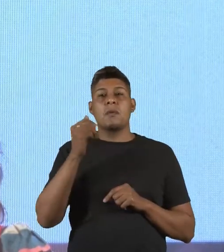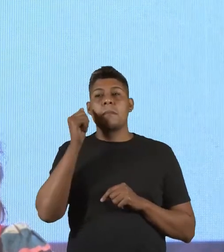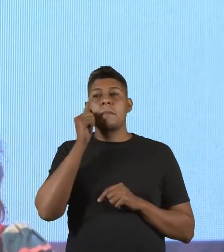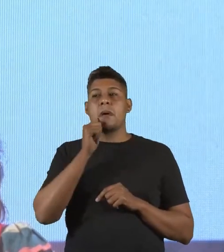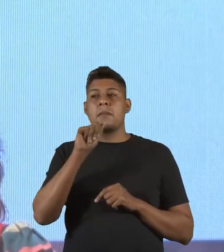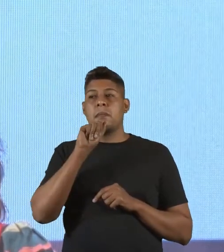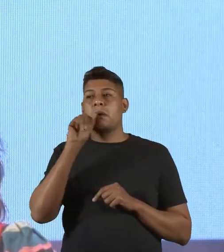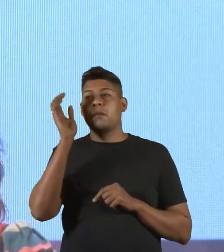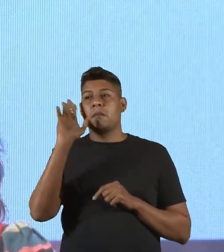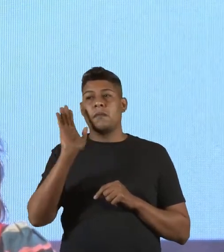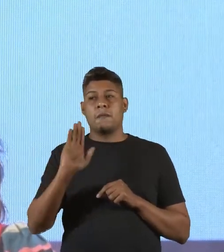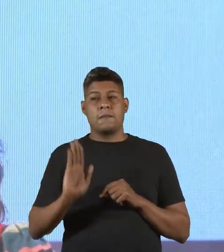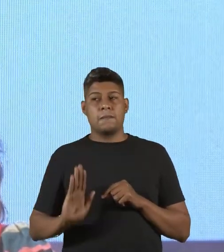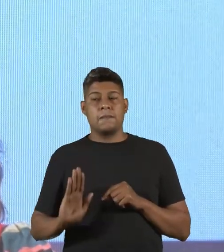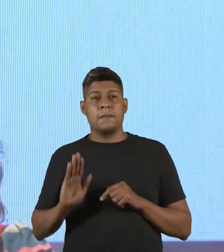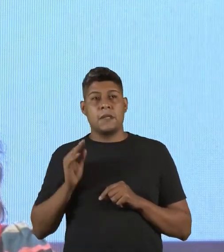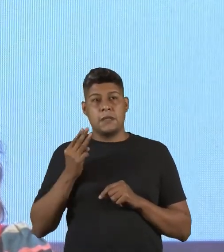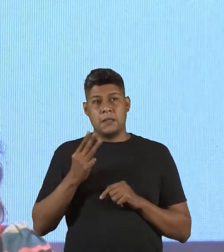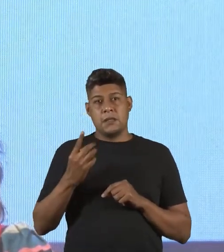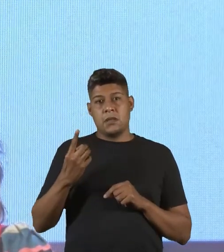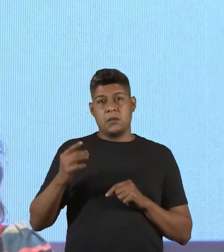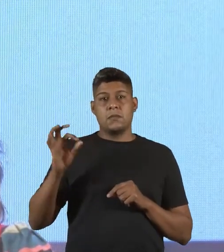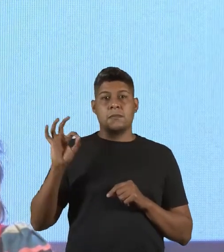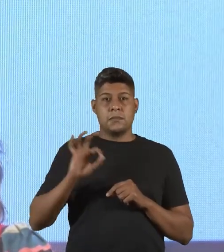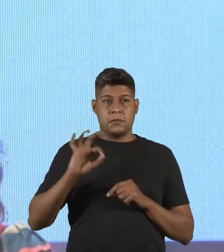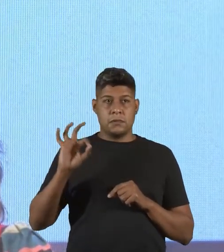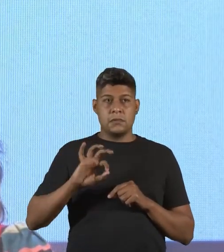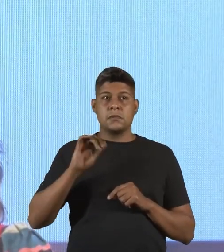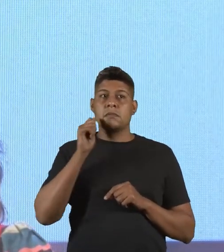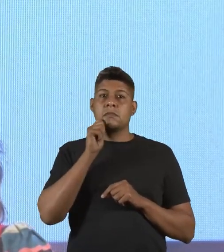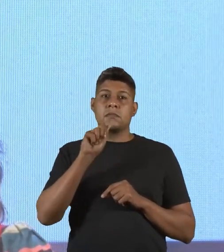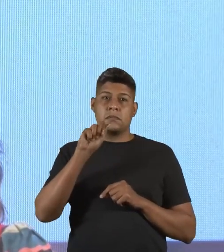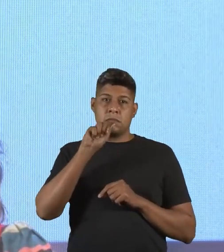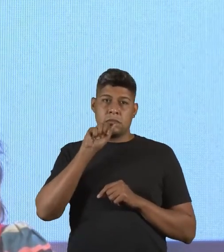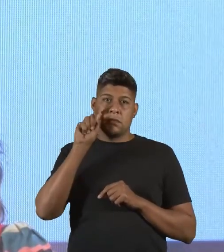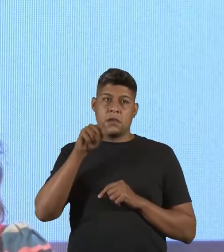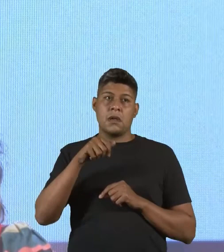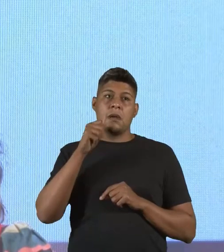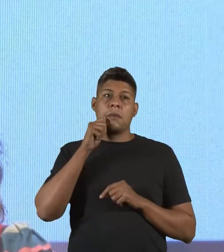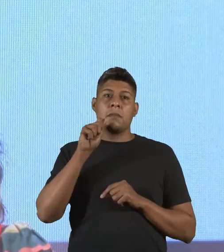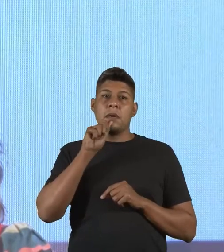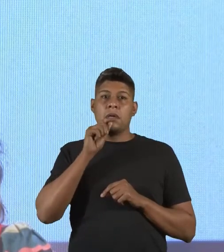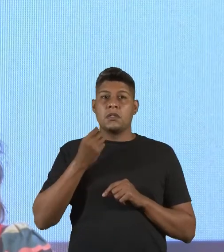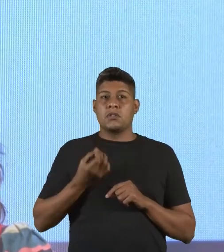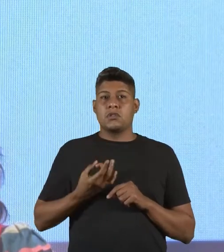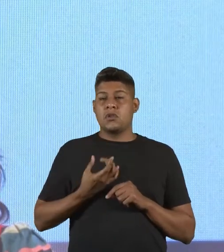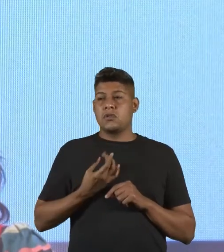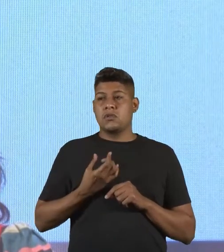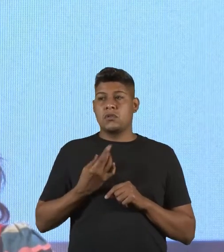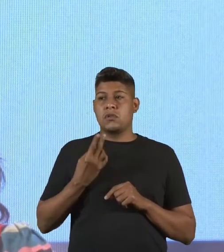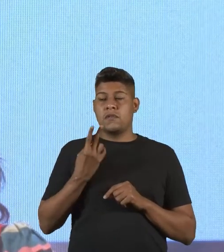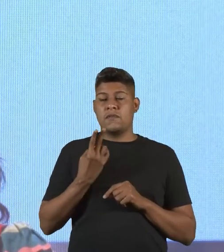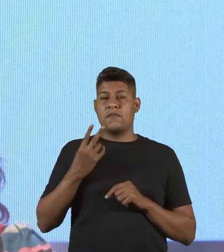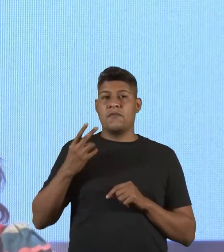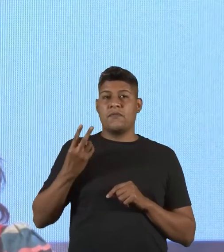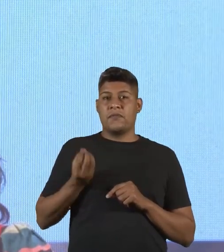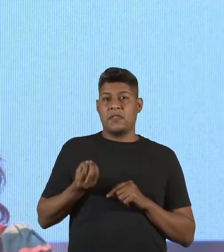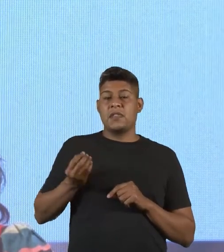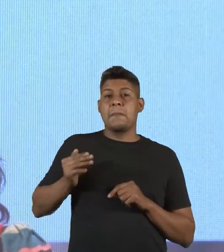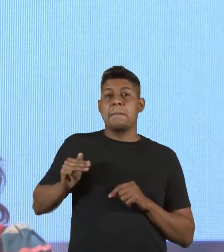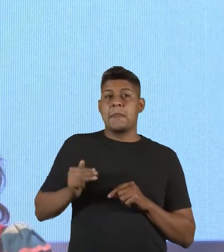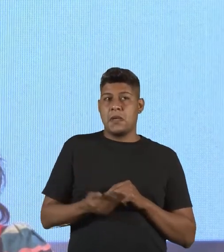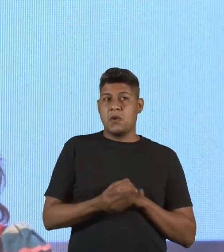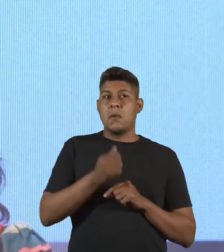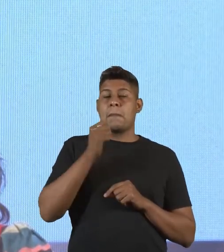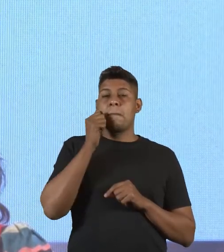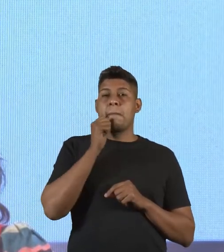brasileiras. E 31% dessas mães são mães solo. Ou seja, 20 milhões de mães